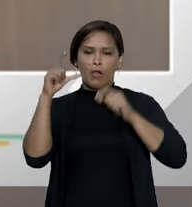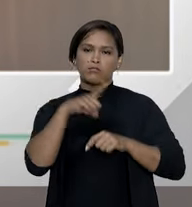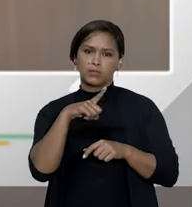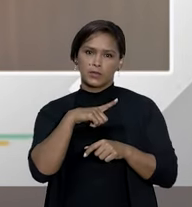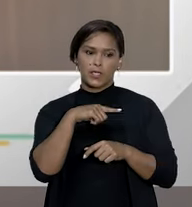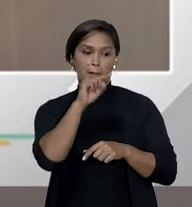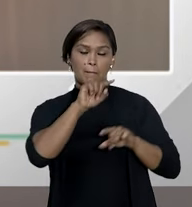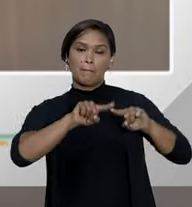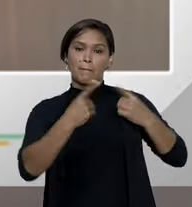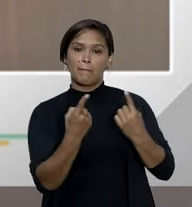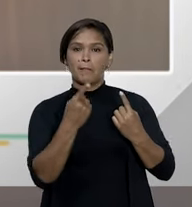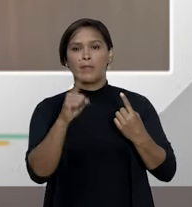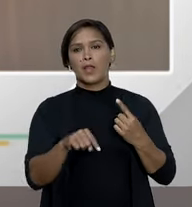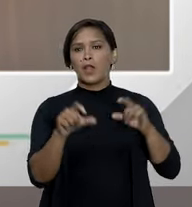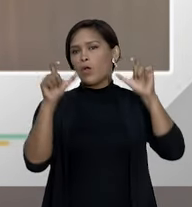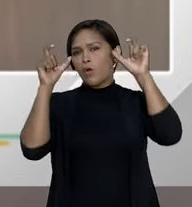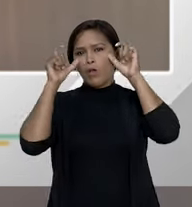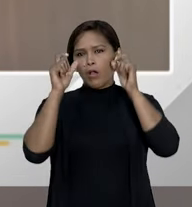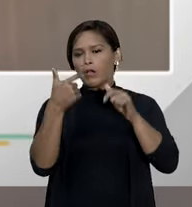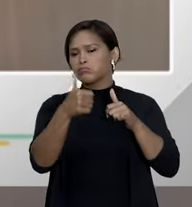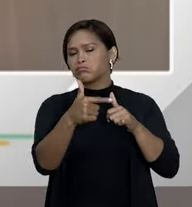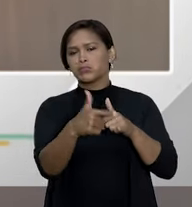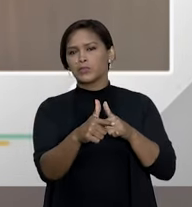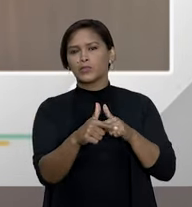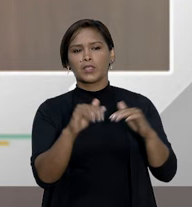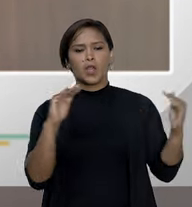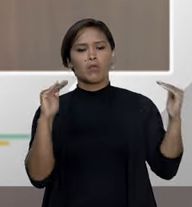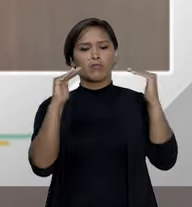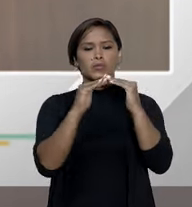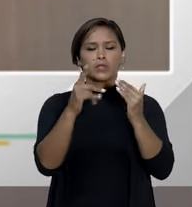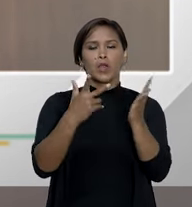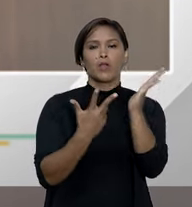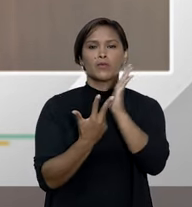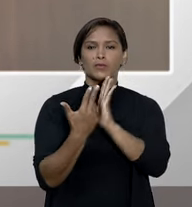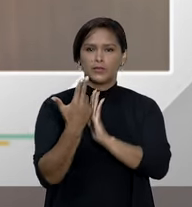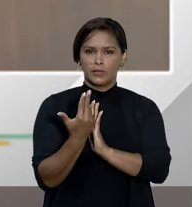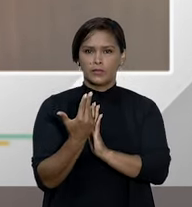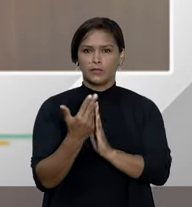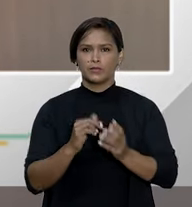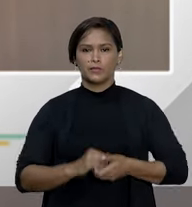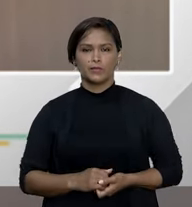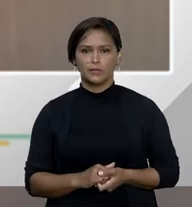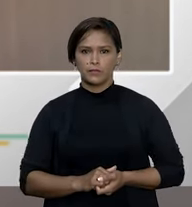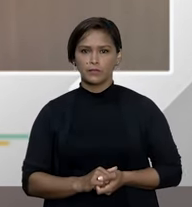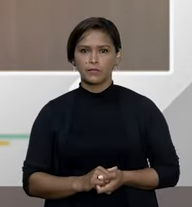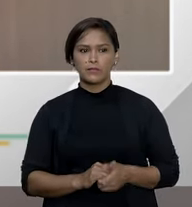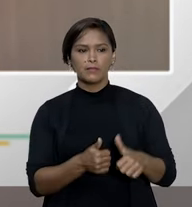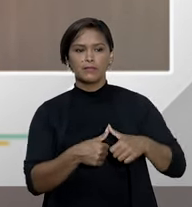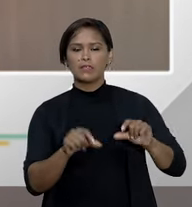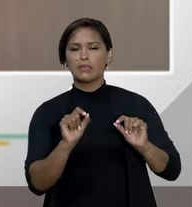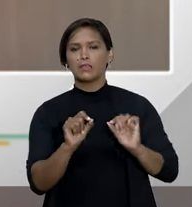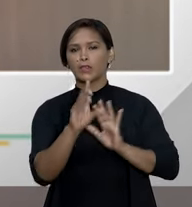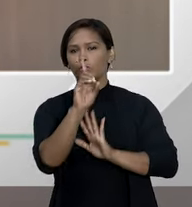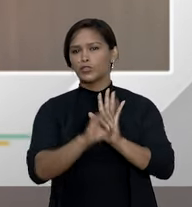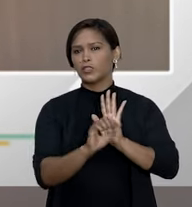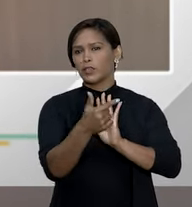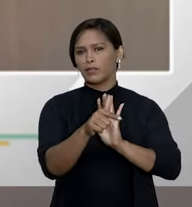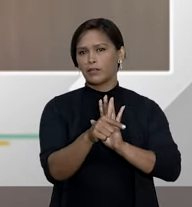mas o óculos não tem nenhuma correlação com o procedimento de cirurgia então não teria esse direito